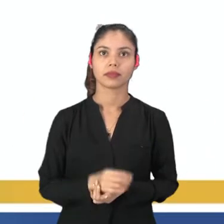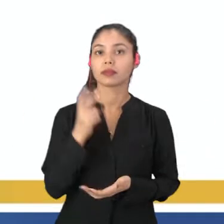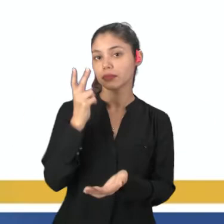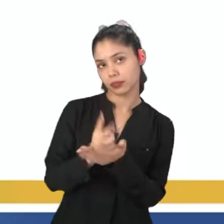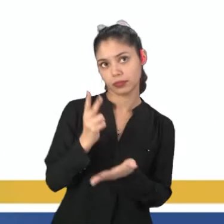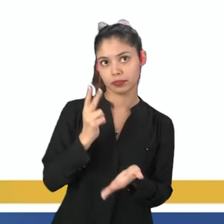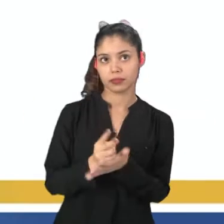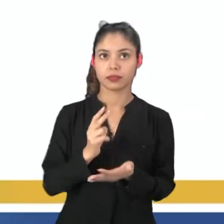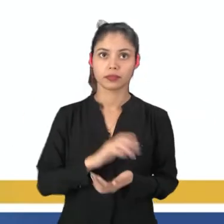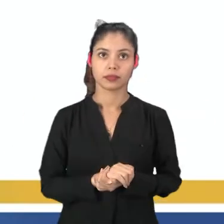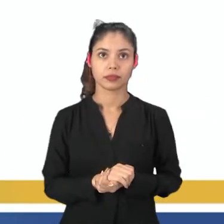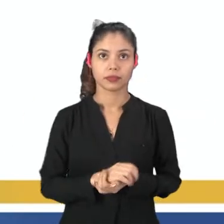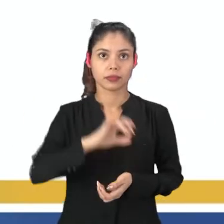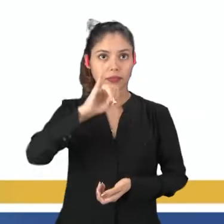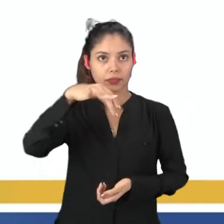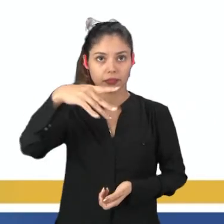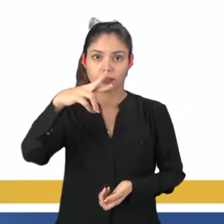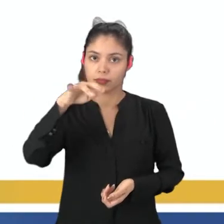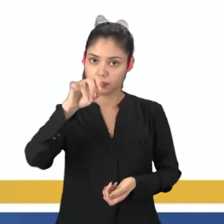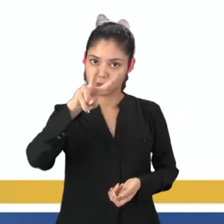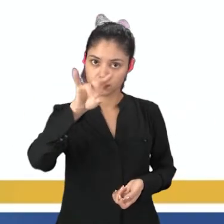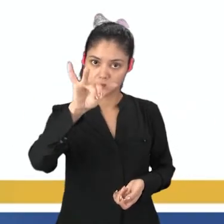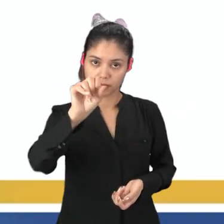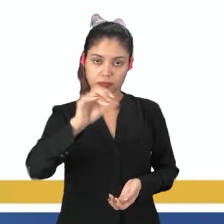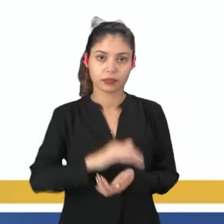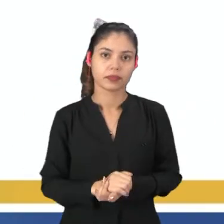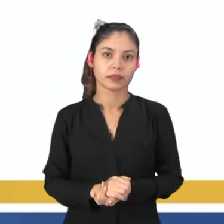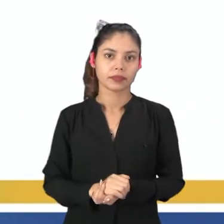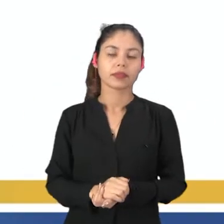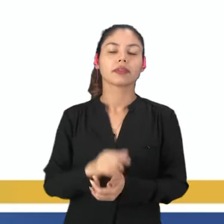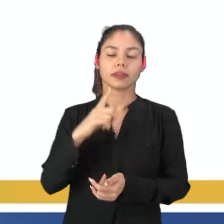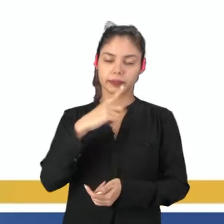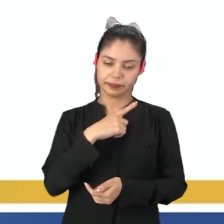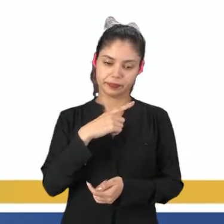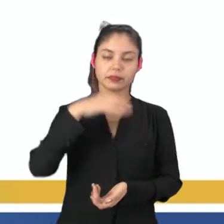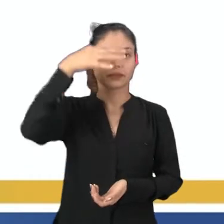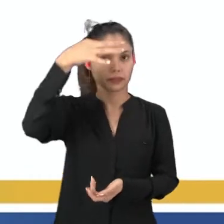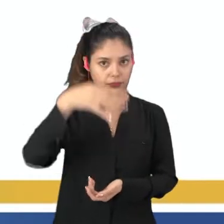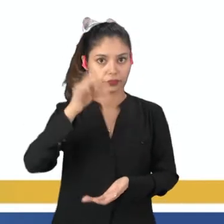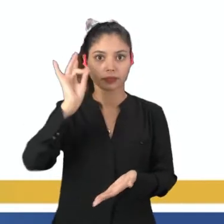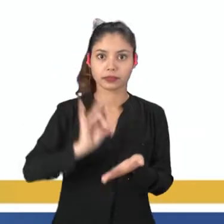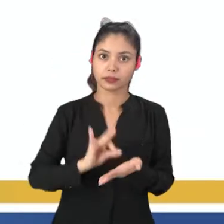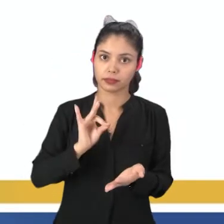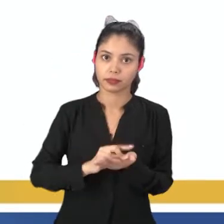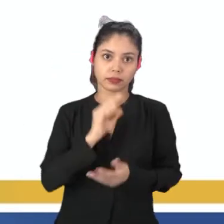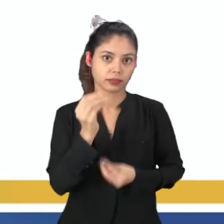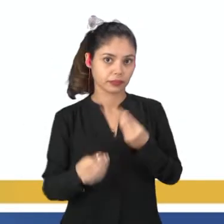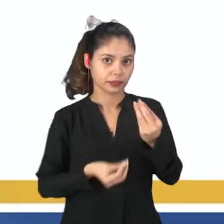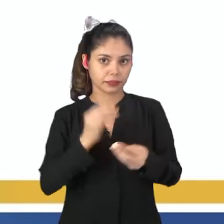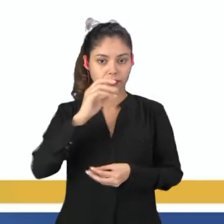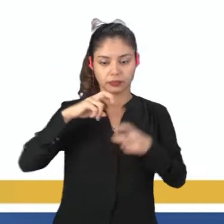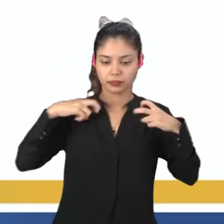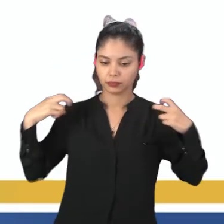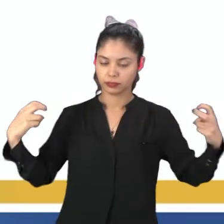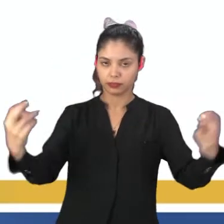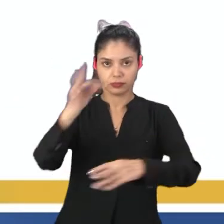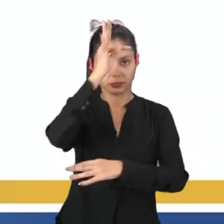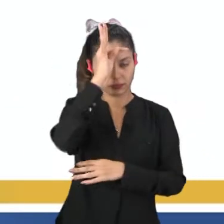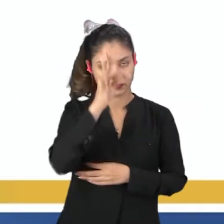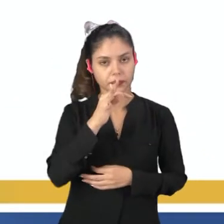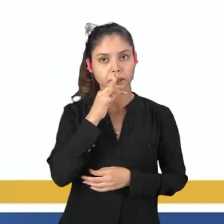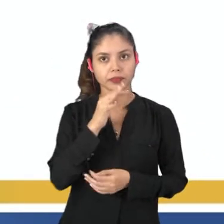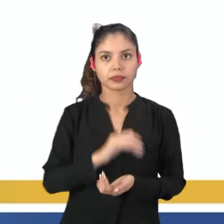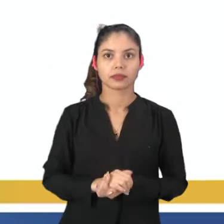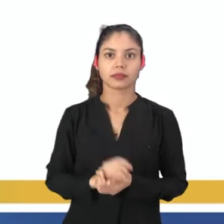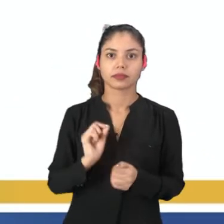sempre pelo improviso, tá bom? Então, essa é a composição de como a ciranda tradicional, ela é